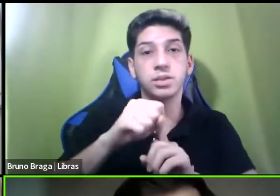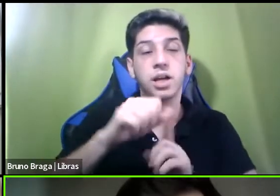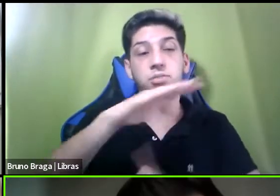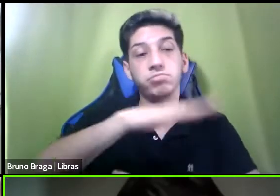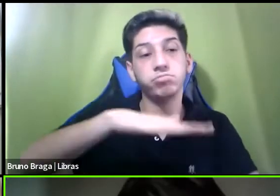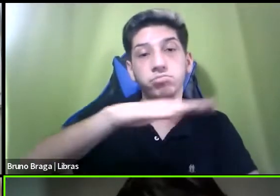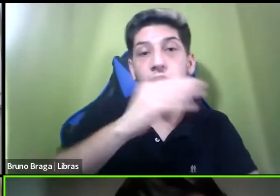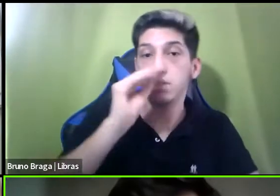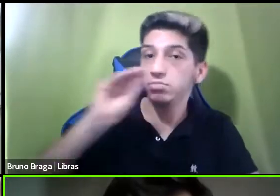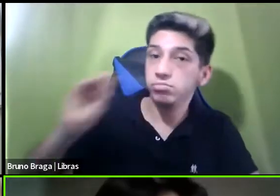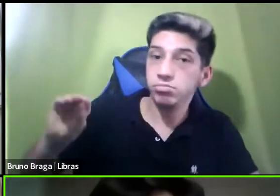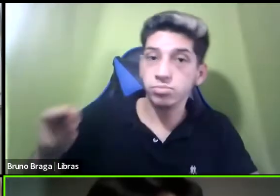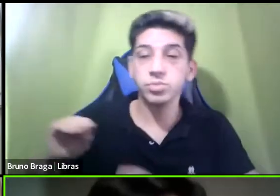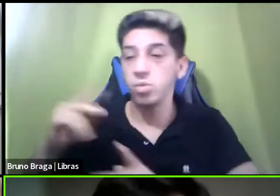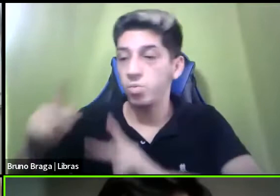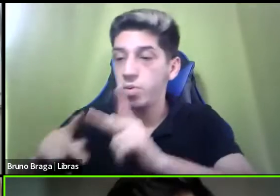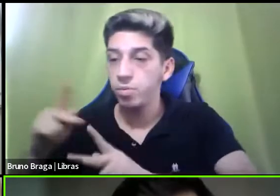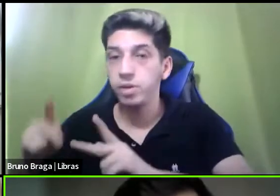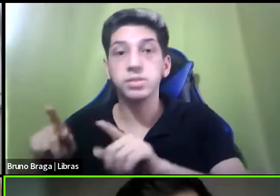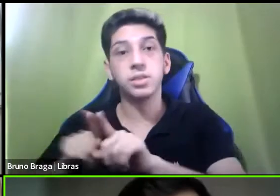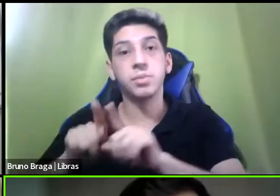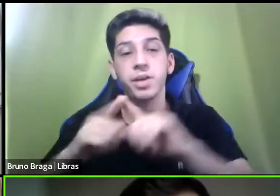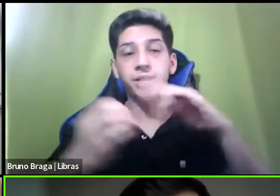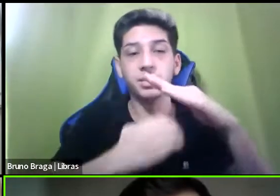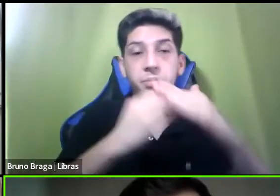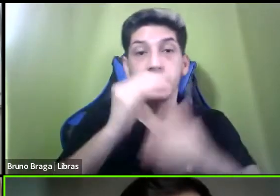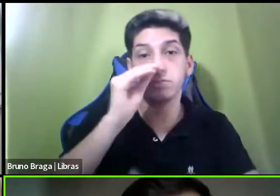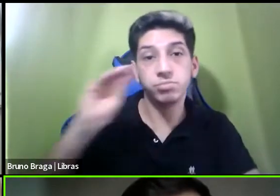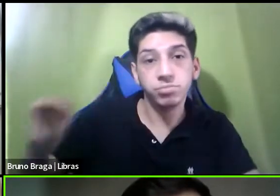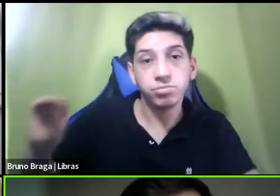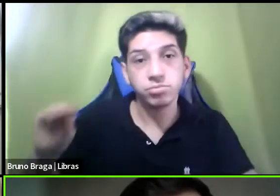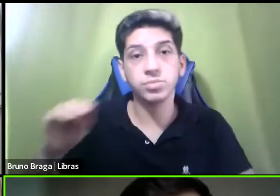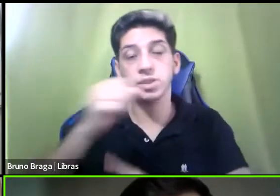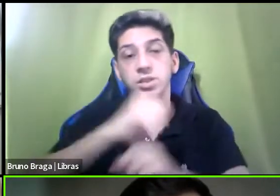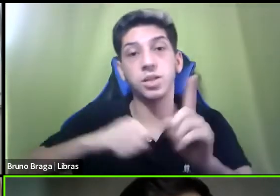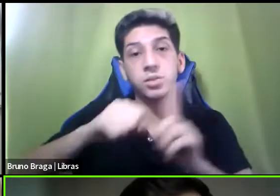geral e por empresas e pela sociedade de uma maneira geral